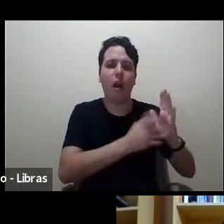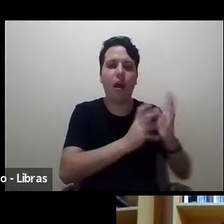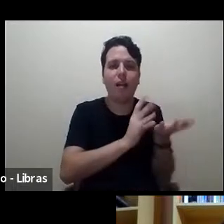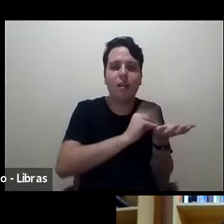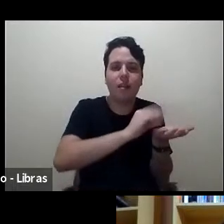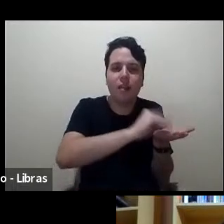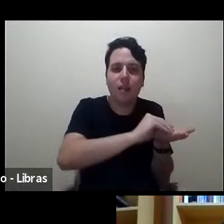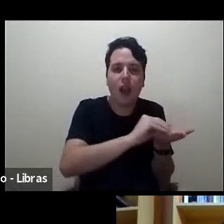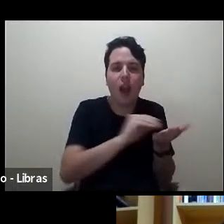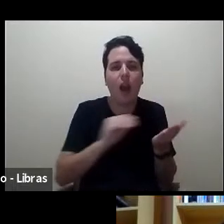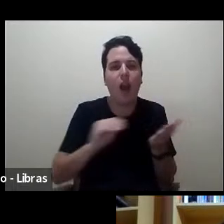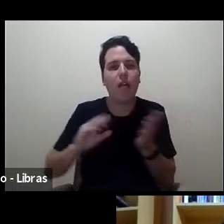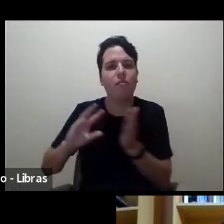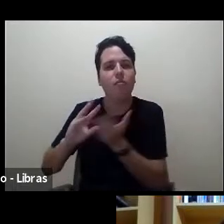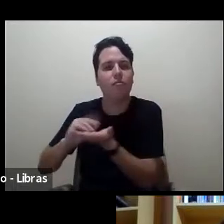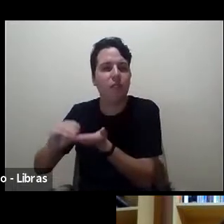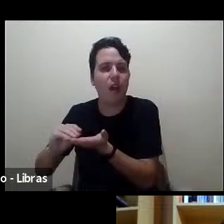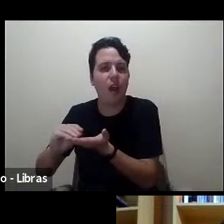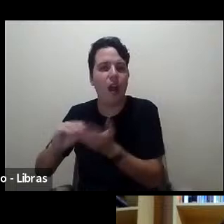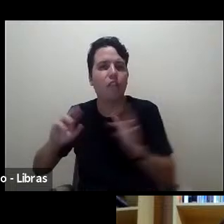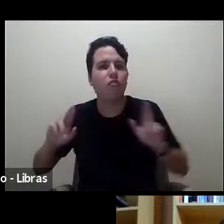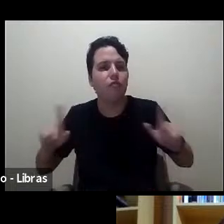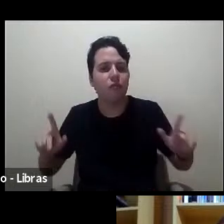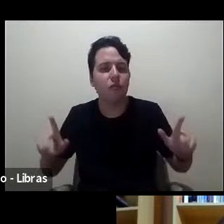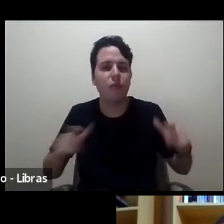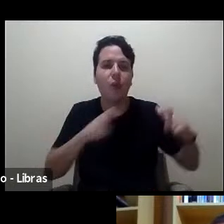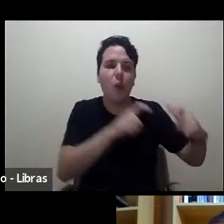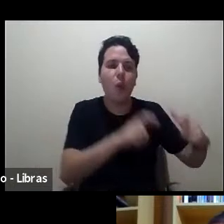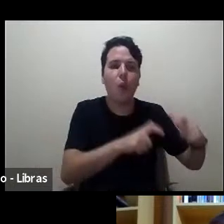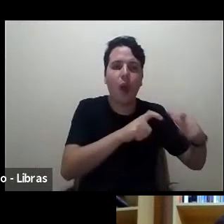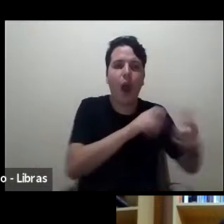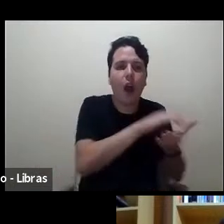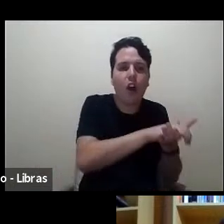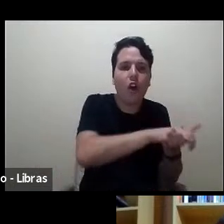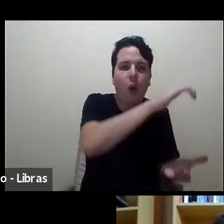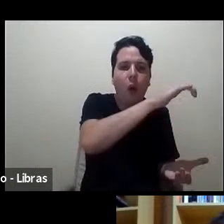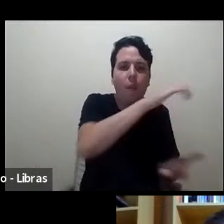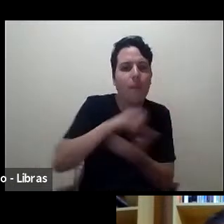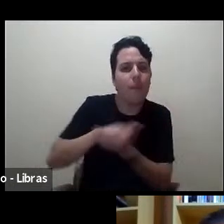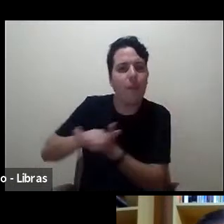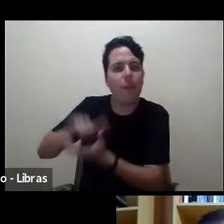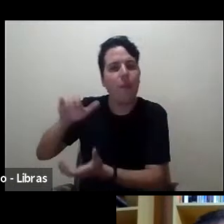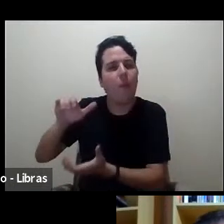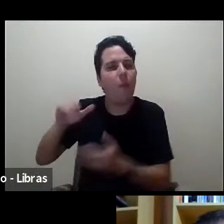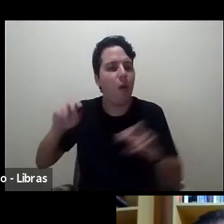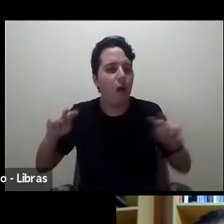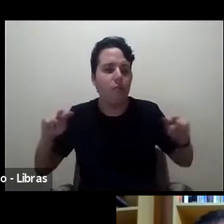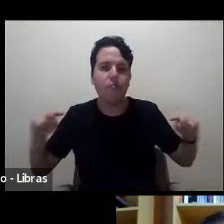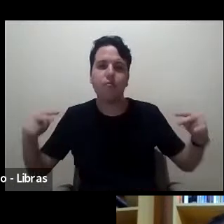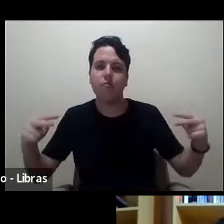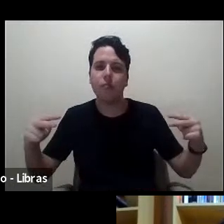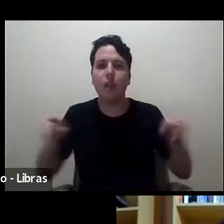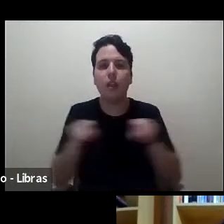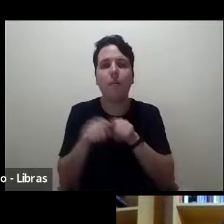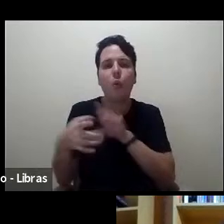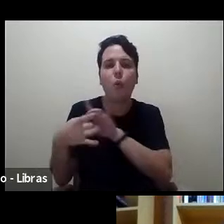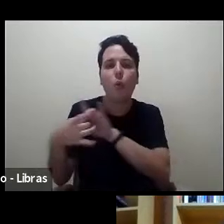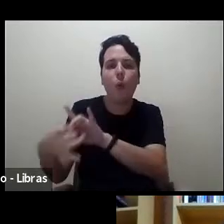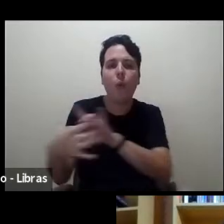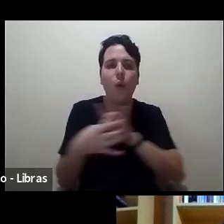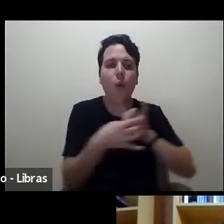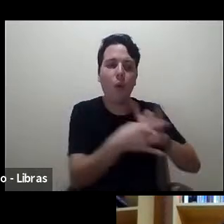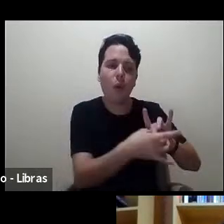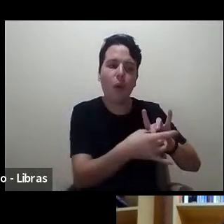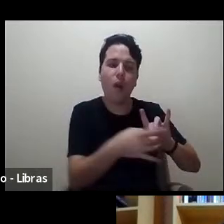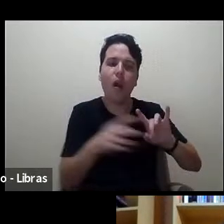estudo de uma problemática em diferentes contextos educacionais por que que a gente